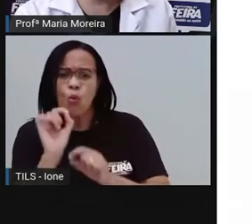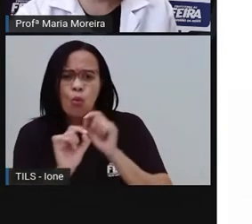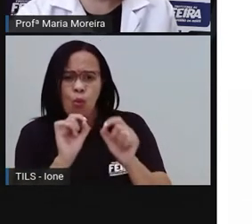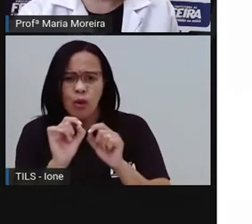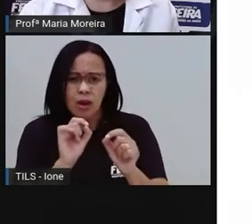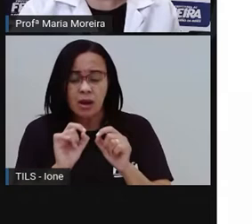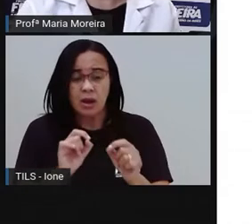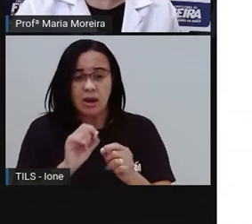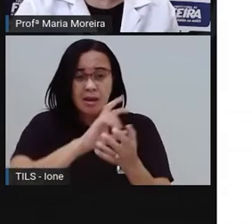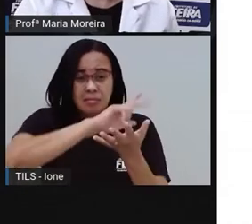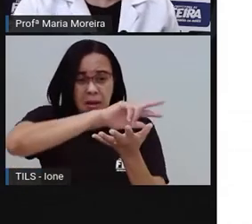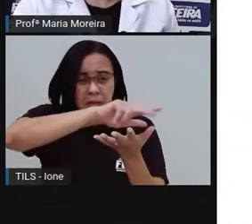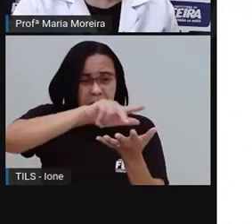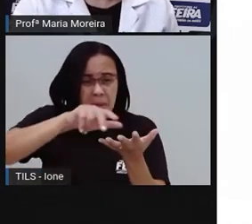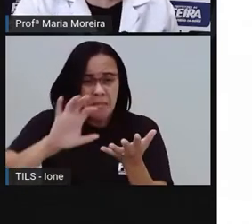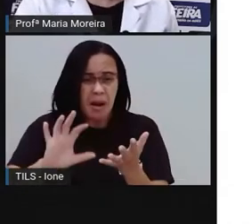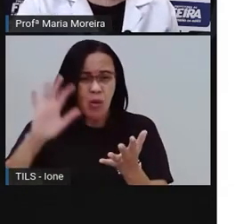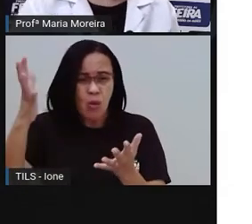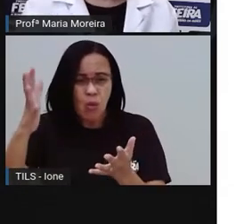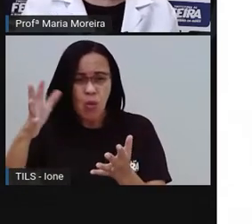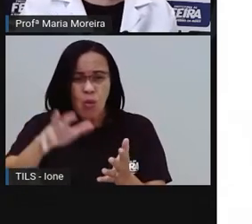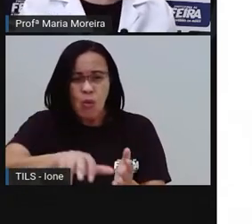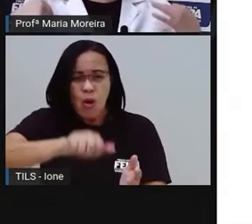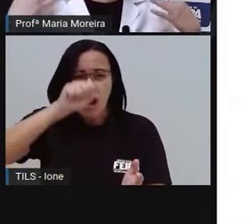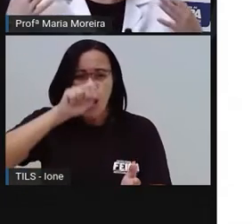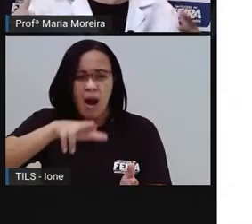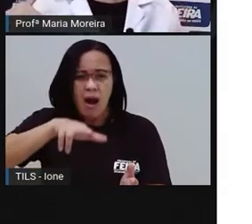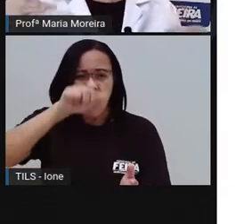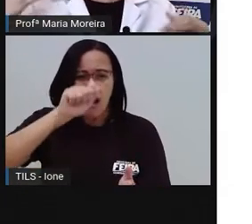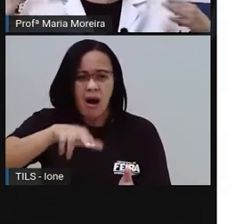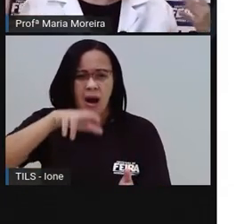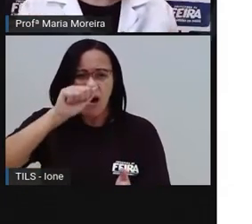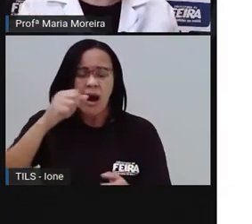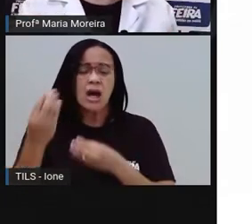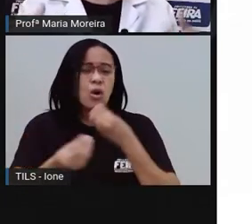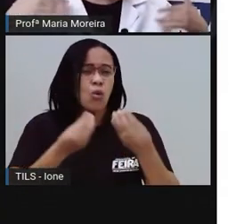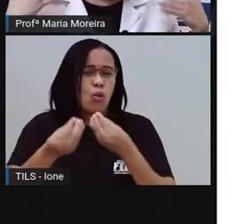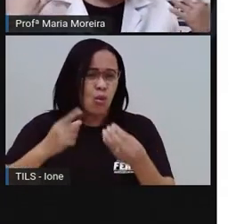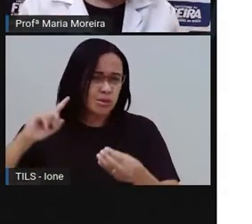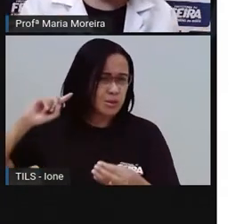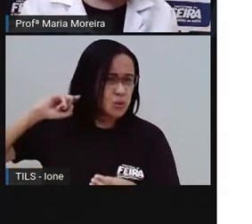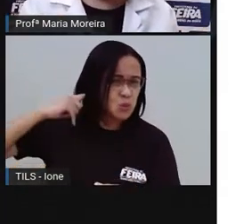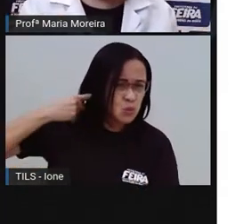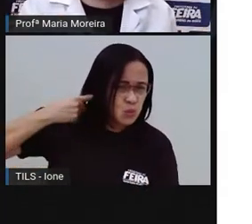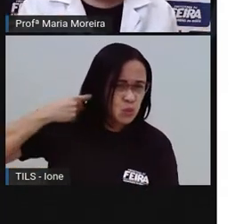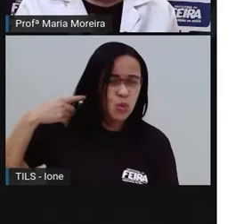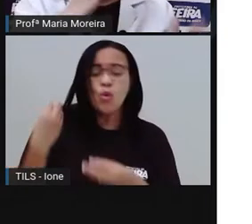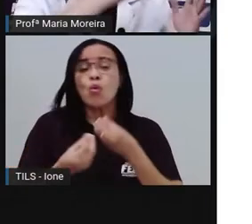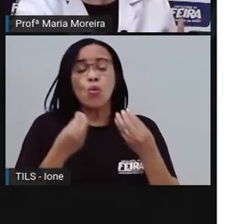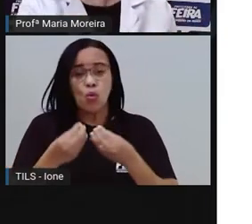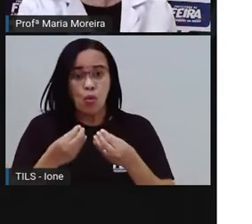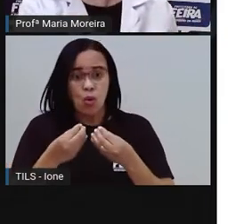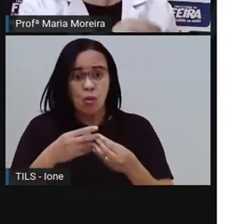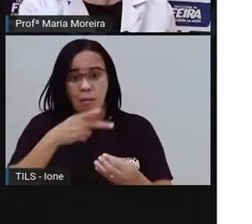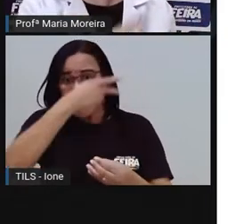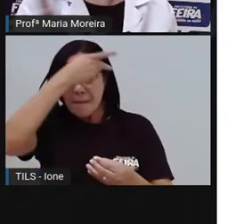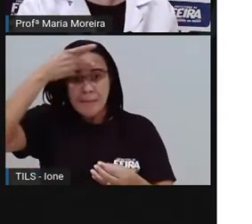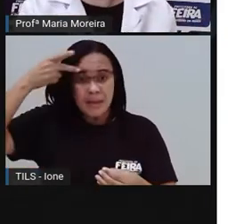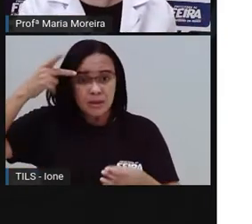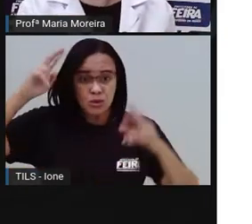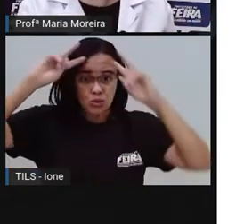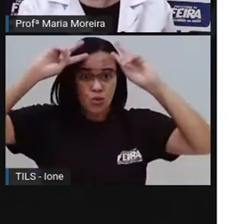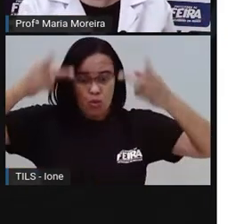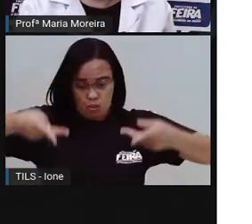poluição do ar sobre o ser humano. A Pró falou aí da poluição, de como é que acontece, mas como é efeito dessa